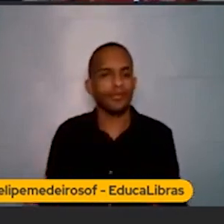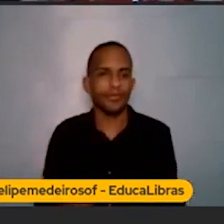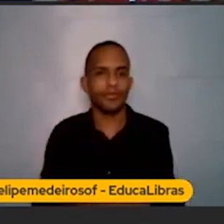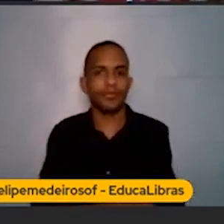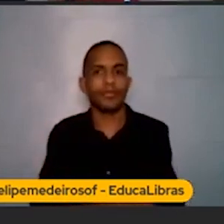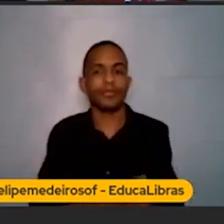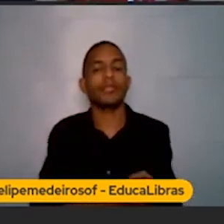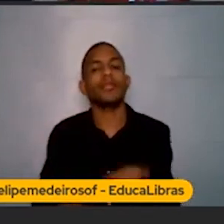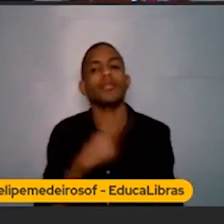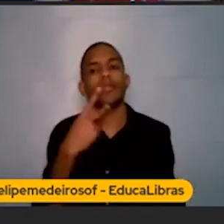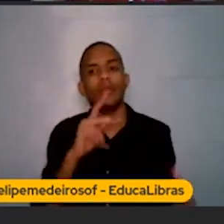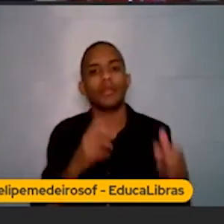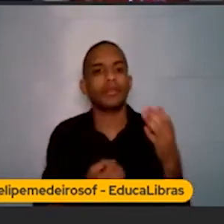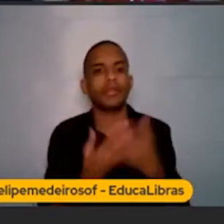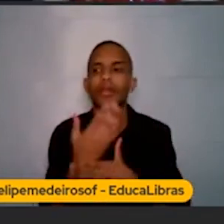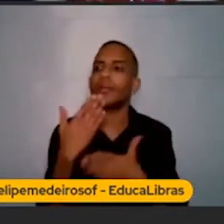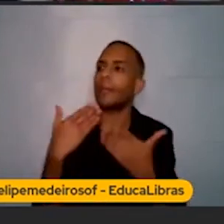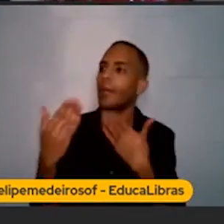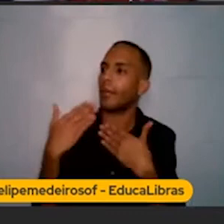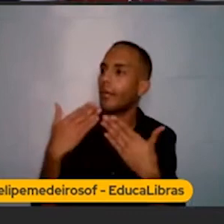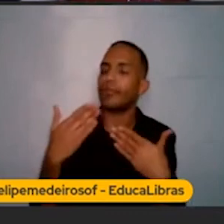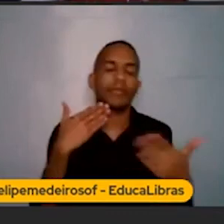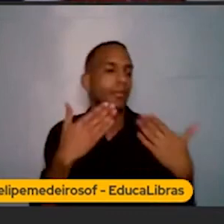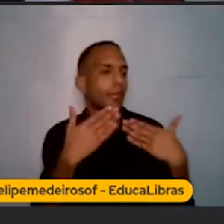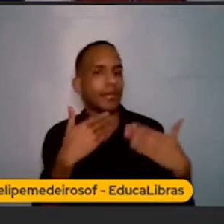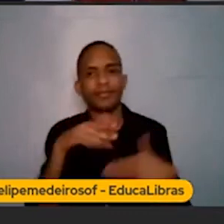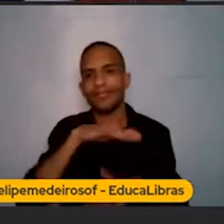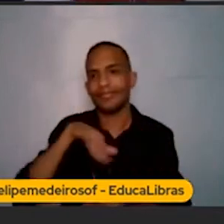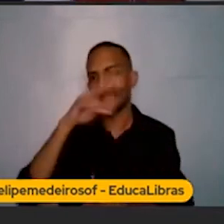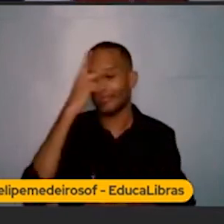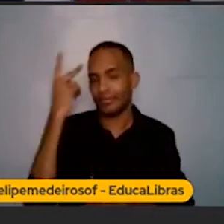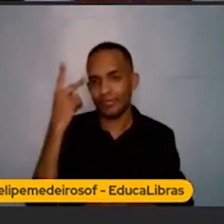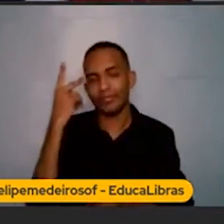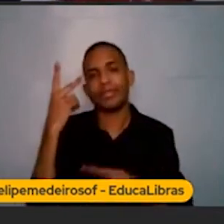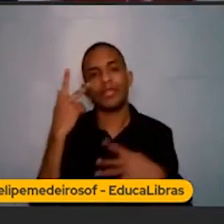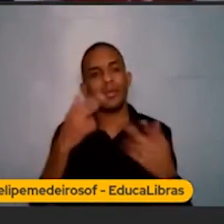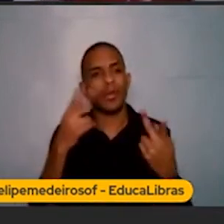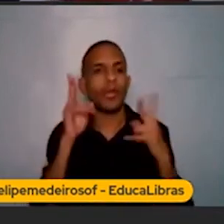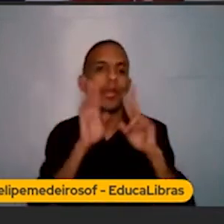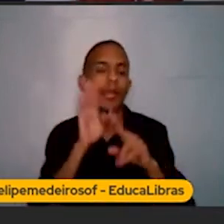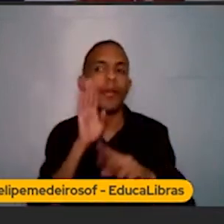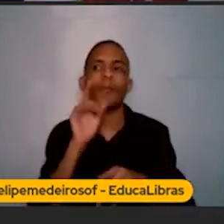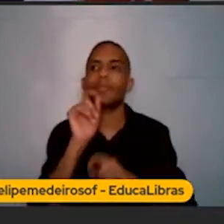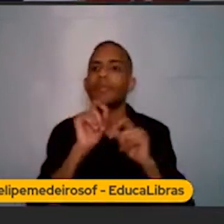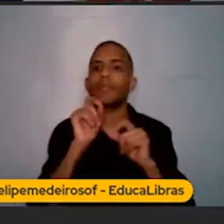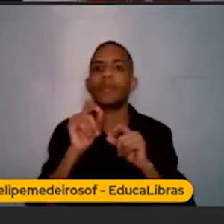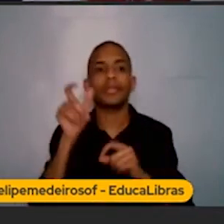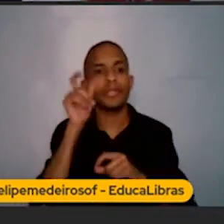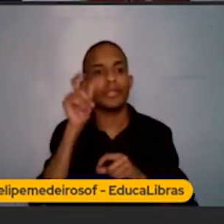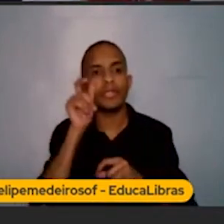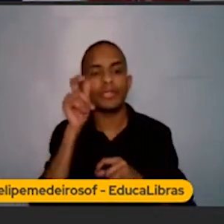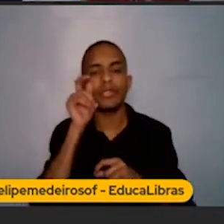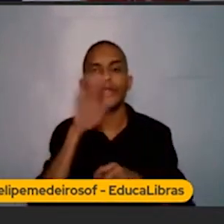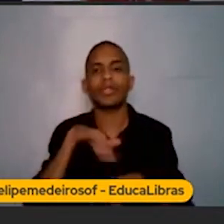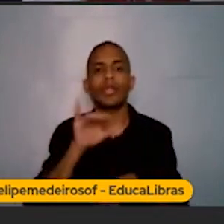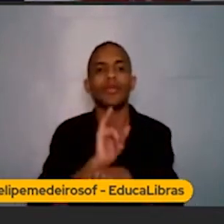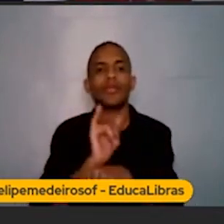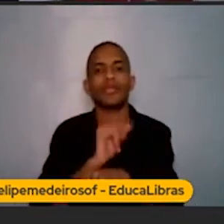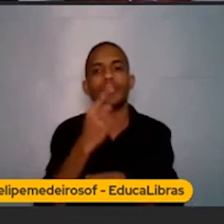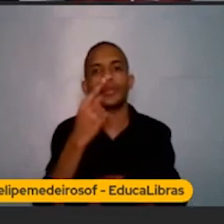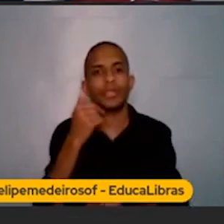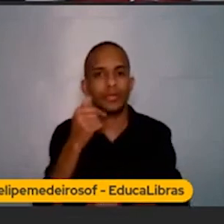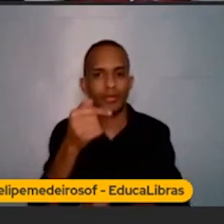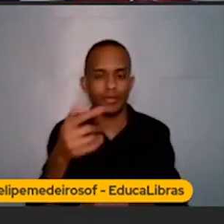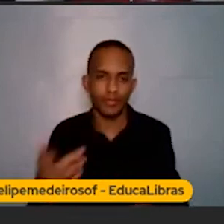Então, ali você vai criando um diálogo com a pessoa. E também é uma coisa muito legal para ver assim, ah, assista o próximo vídeo daqui a uma semana.